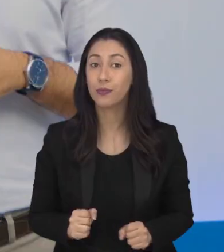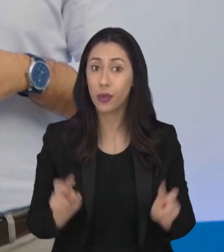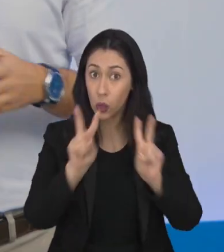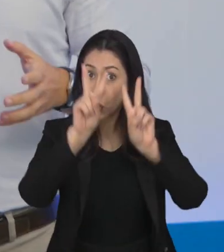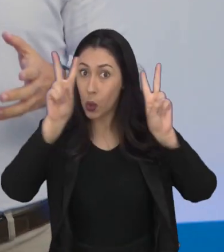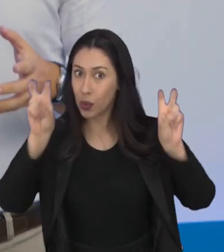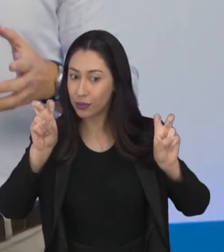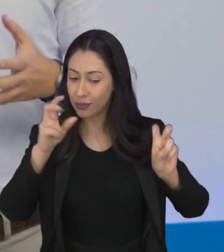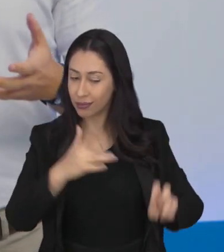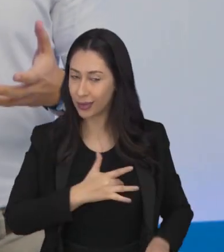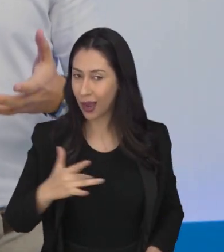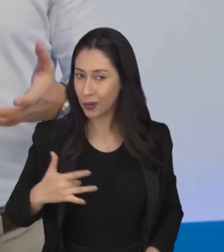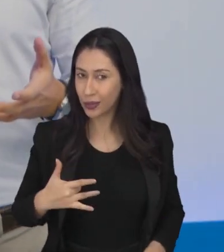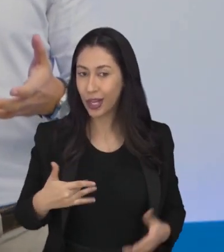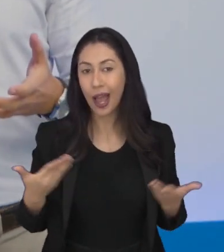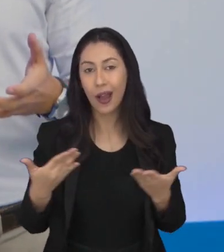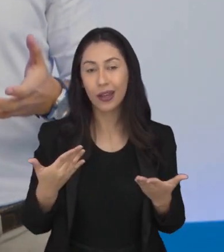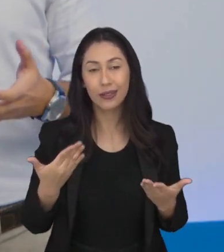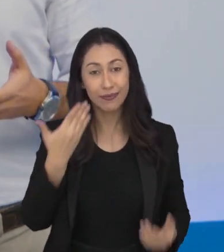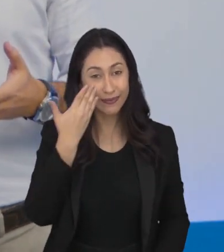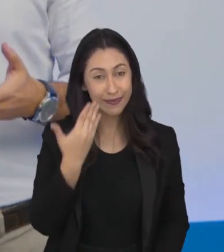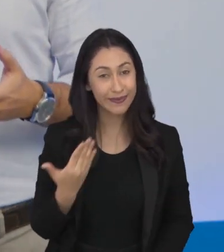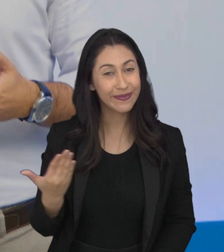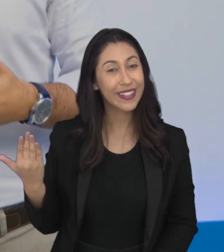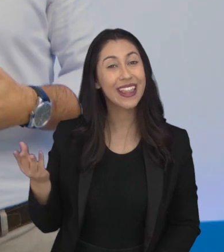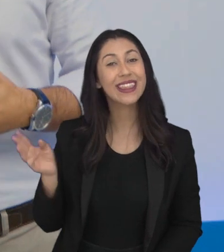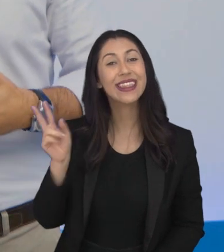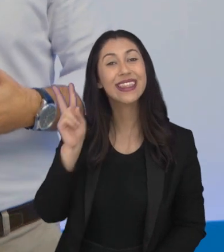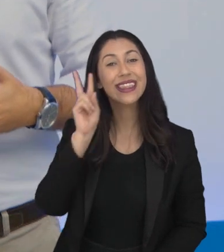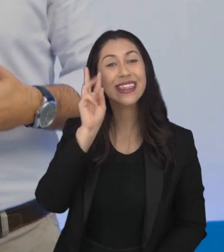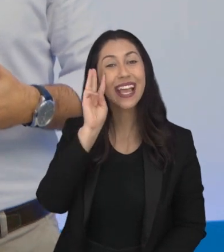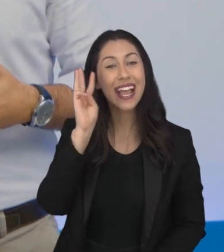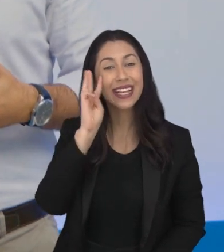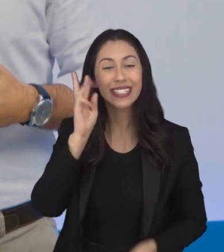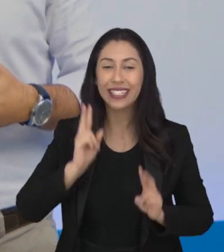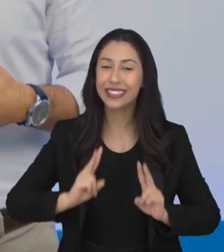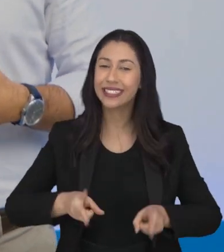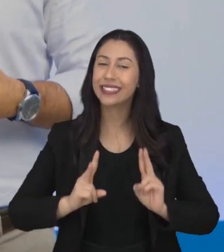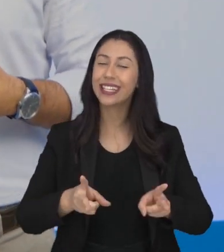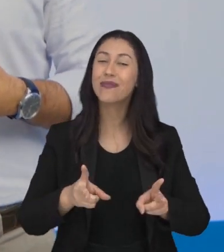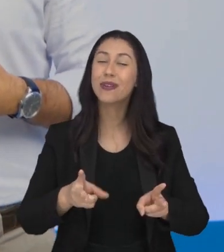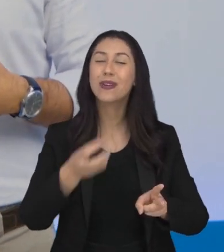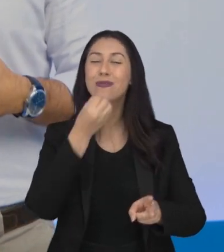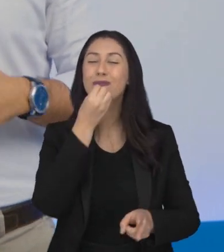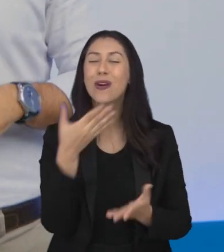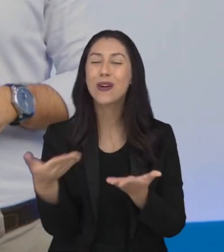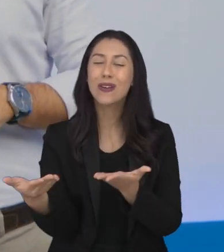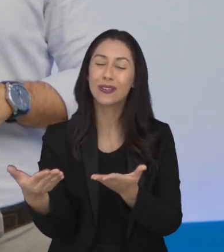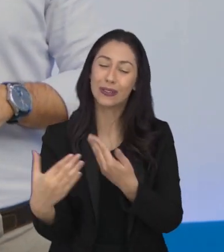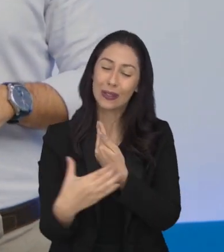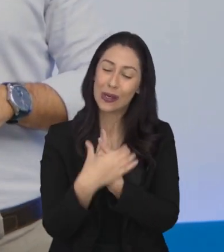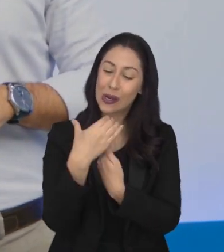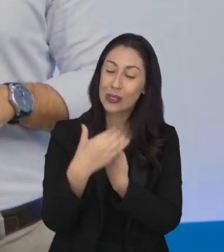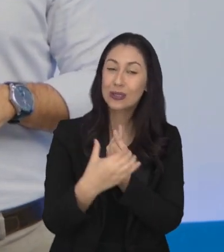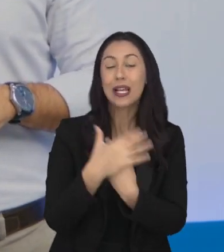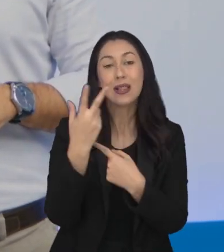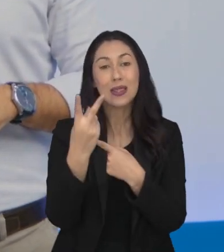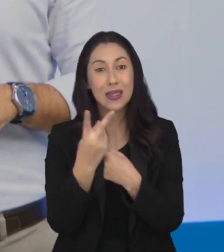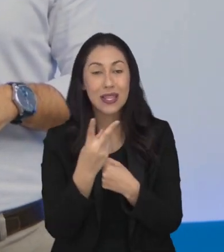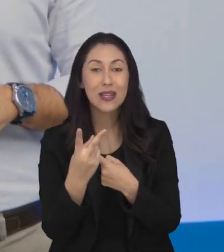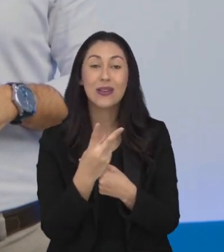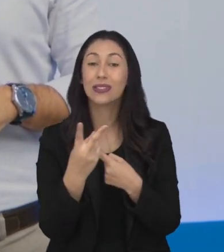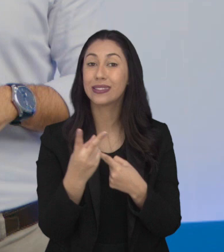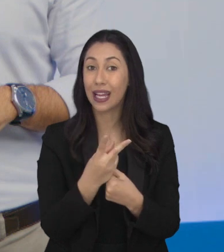agora. E mantendo o assunto na saúde, agora é hora do nosso quadro de toda terça-feira. Sempre bom receber orientação e